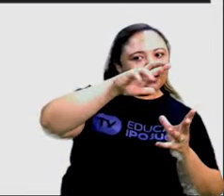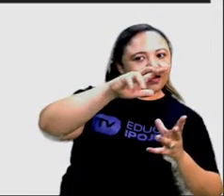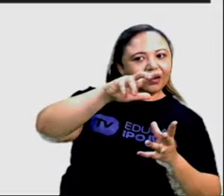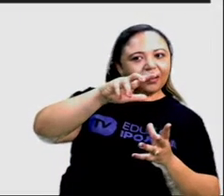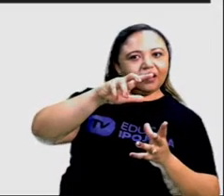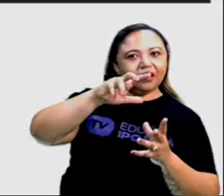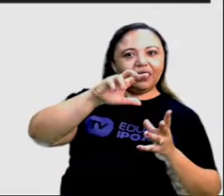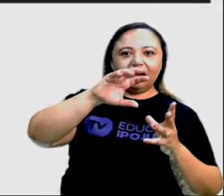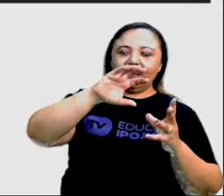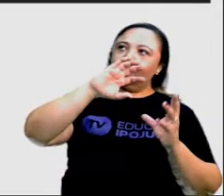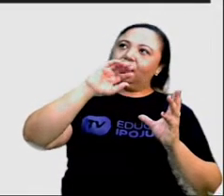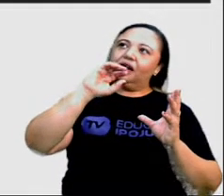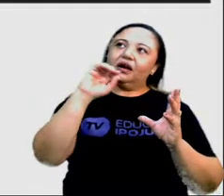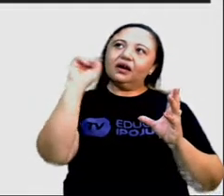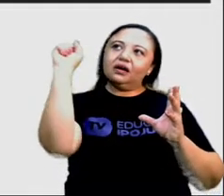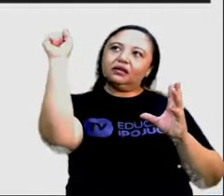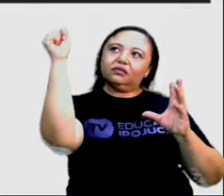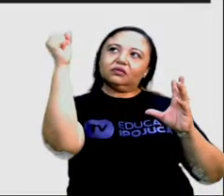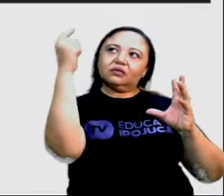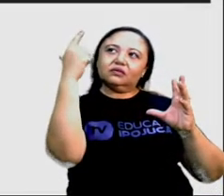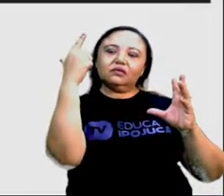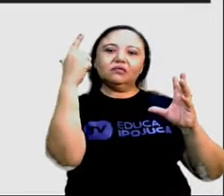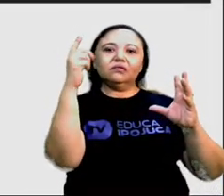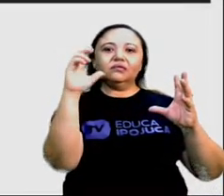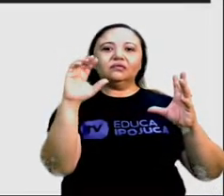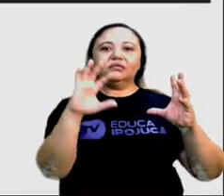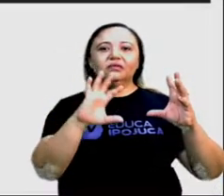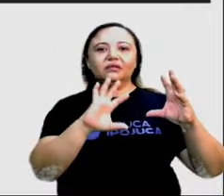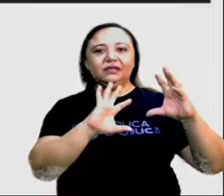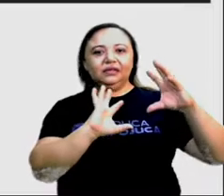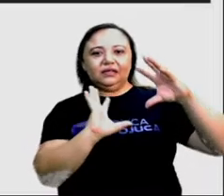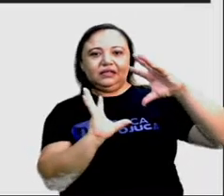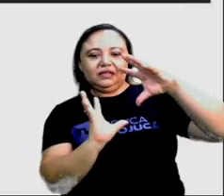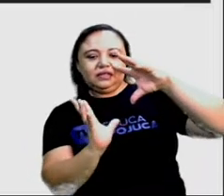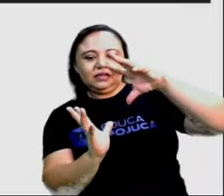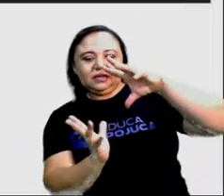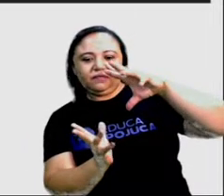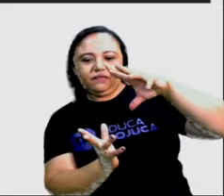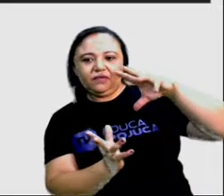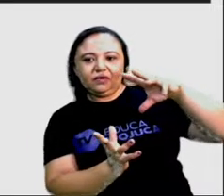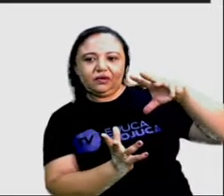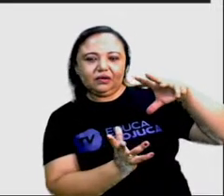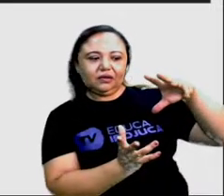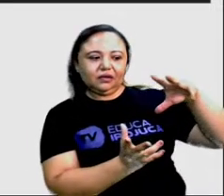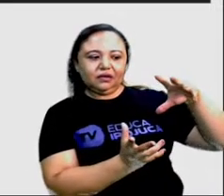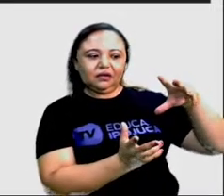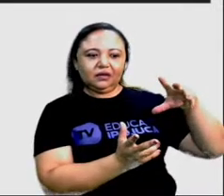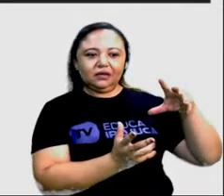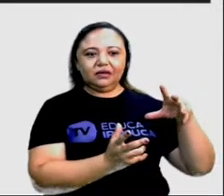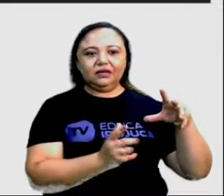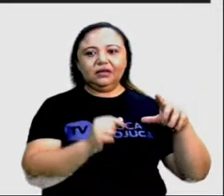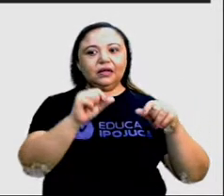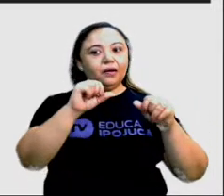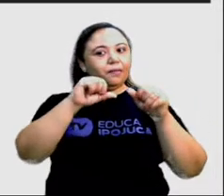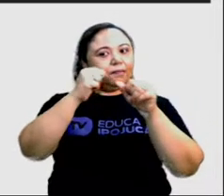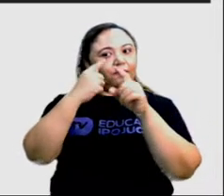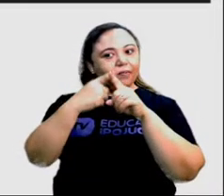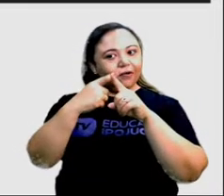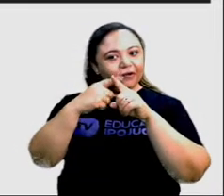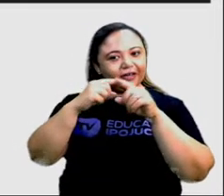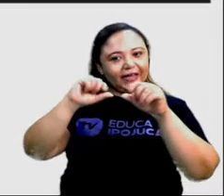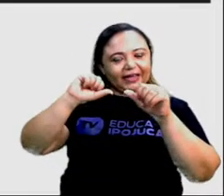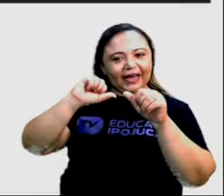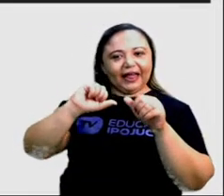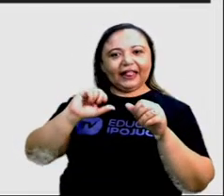relação ao Sol. Vocês já pararam para pensar nisso? As estações do ano ocorrem porque a Terra fica